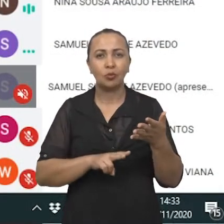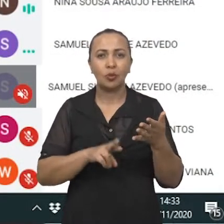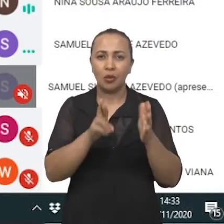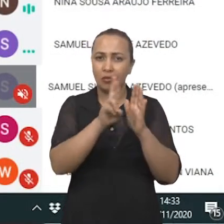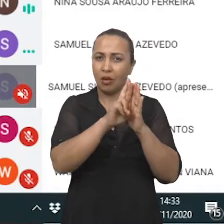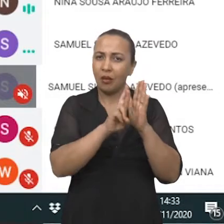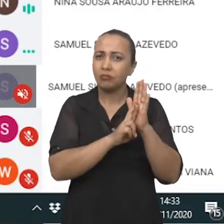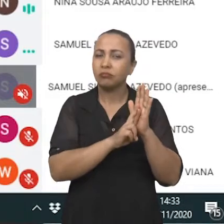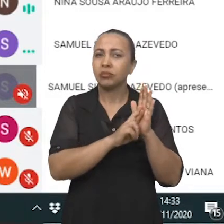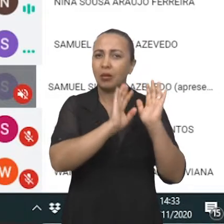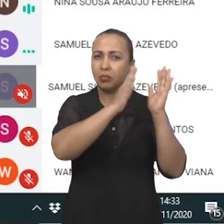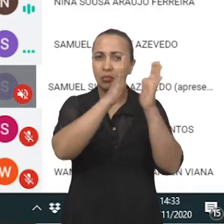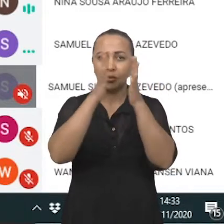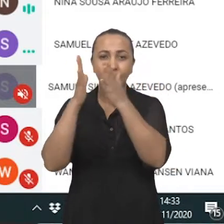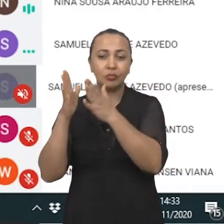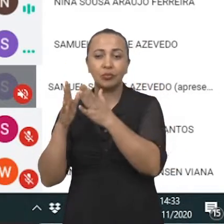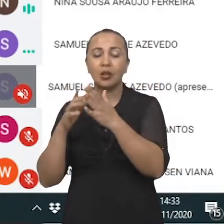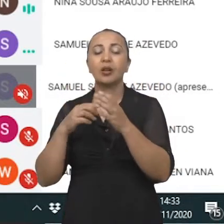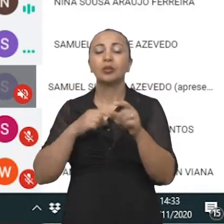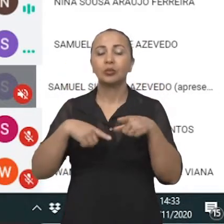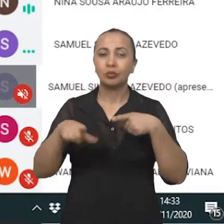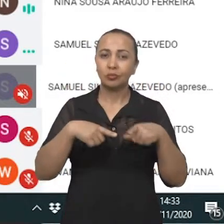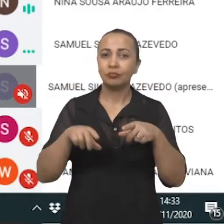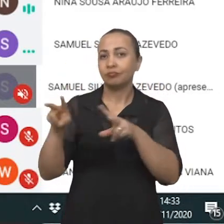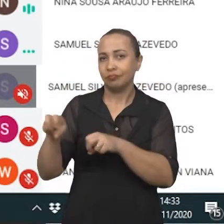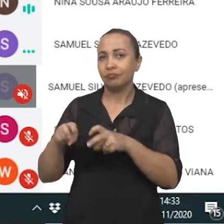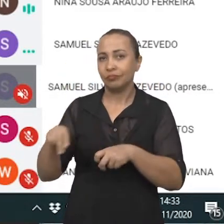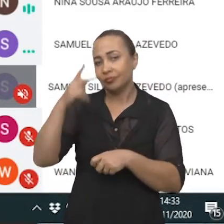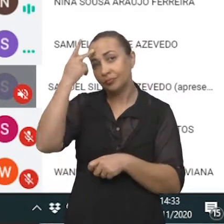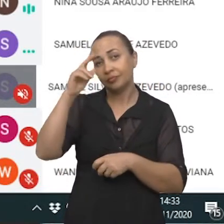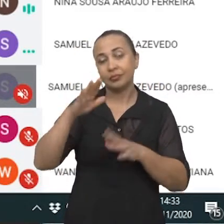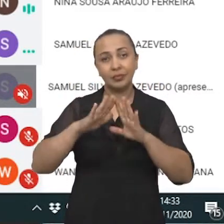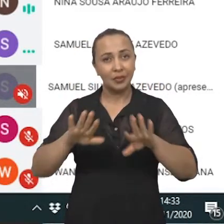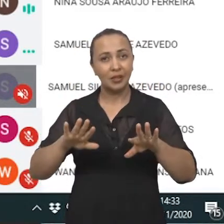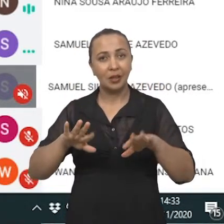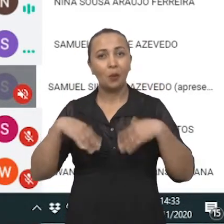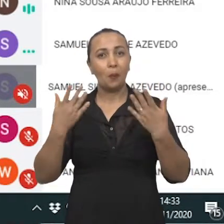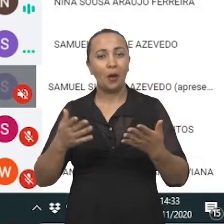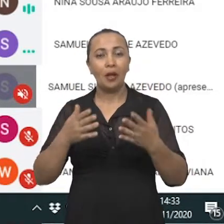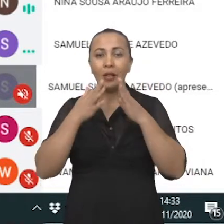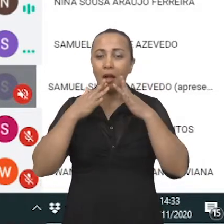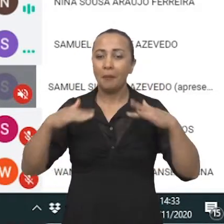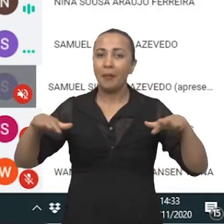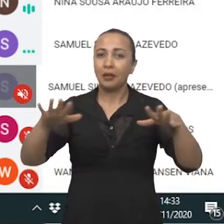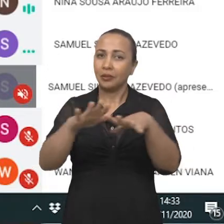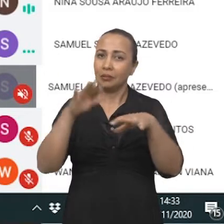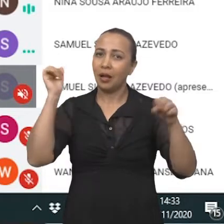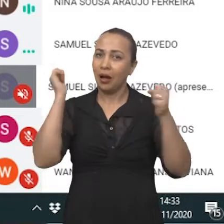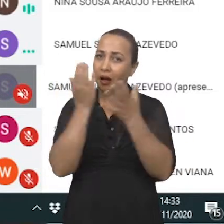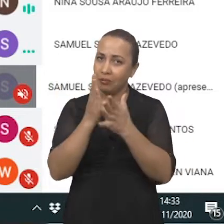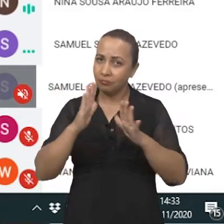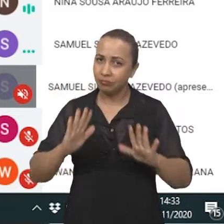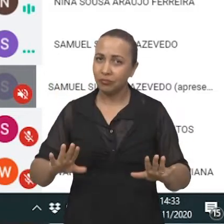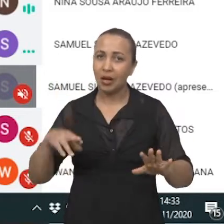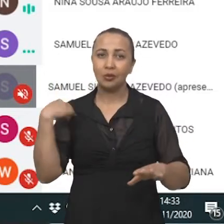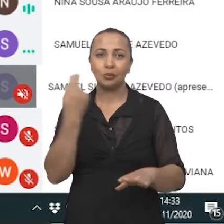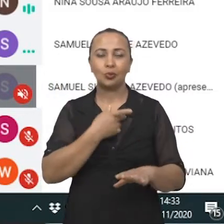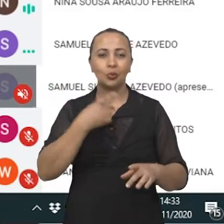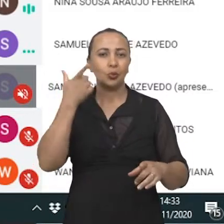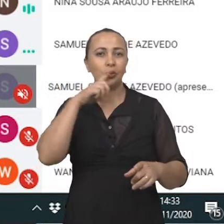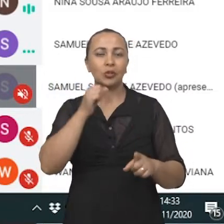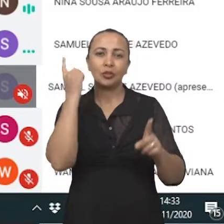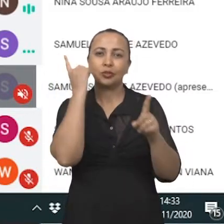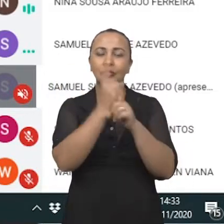referencial bibliográfico, das estratégias do trabalho de campo, para que assim que a pandemia cessar, a gente